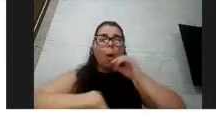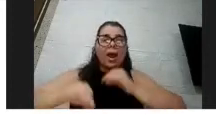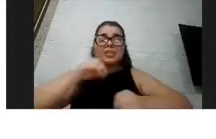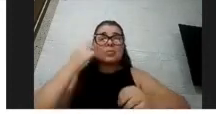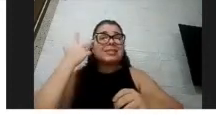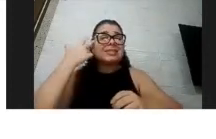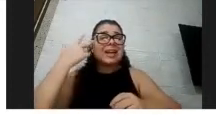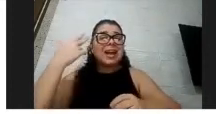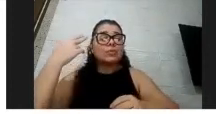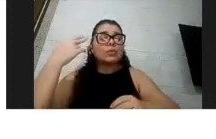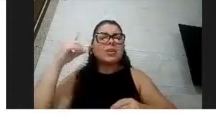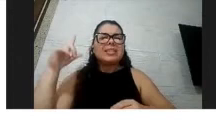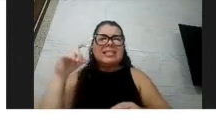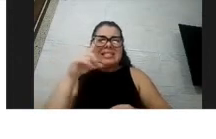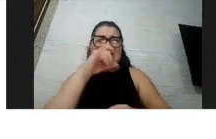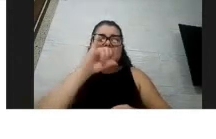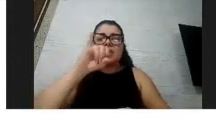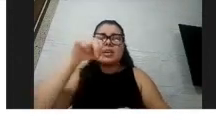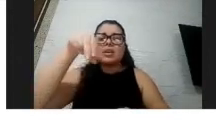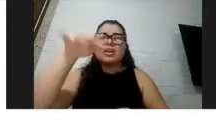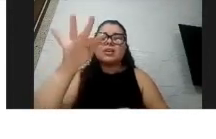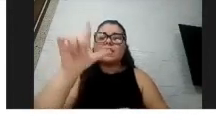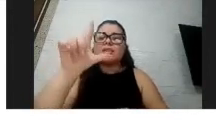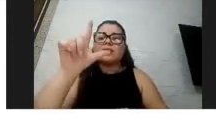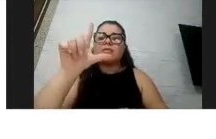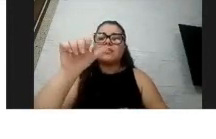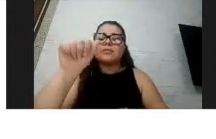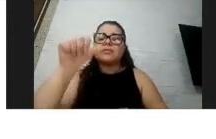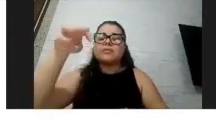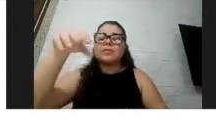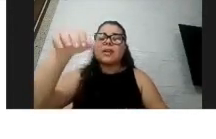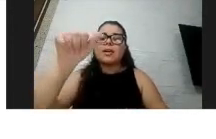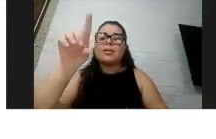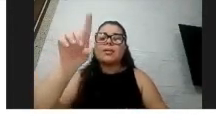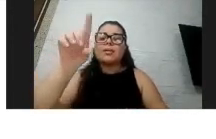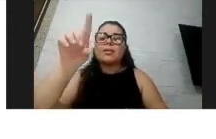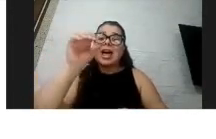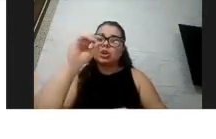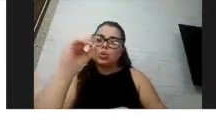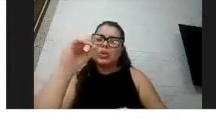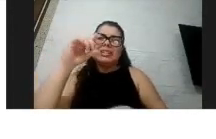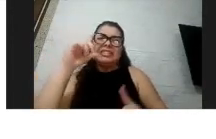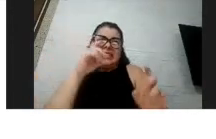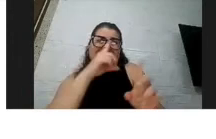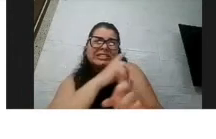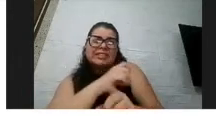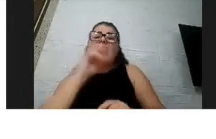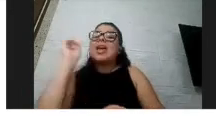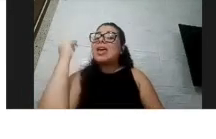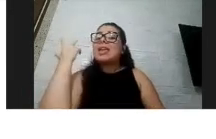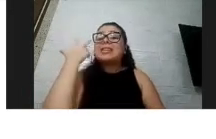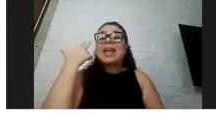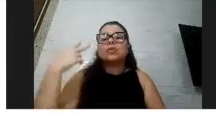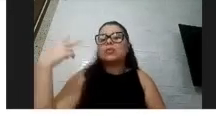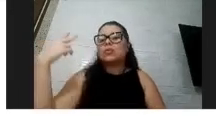porque tem várias, uma produção aumentada de várias substâncias inflamatórias, tem uma série de células que